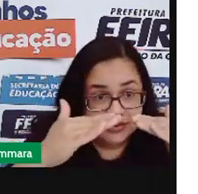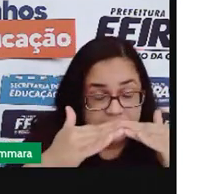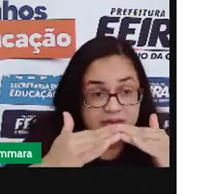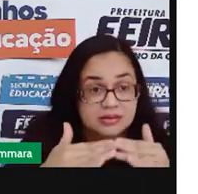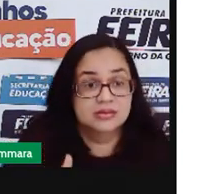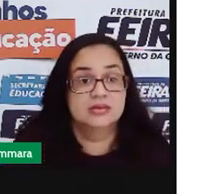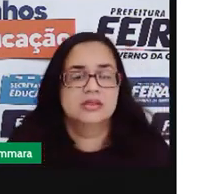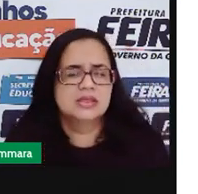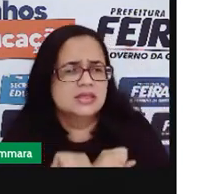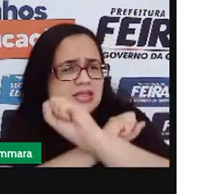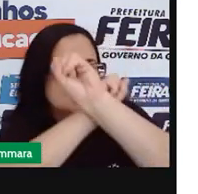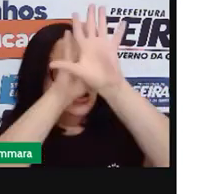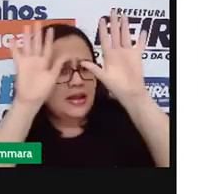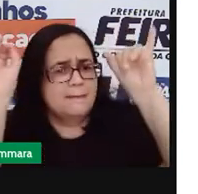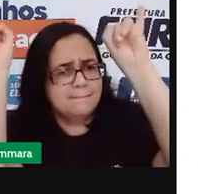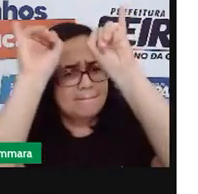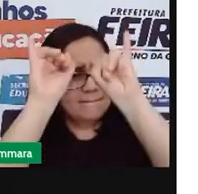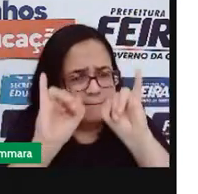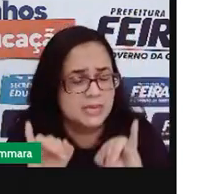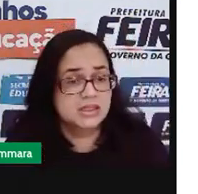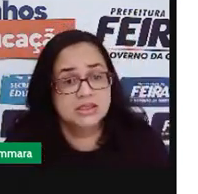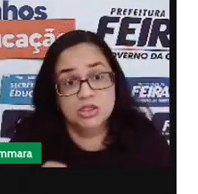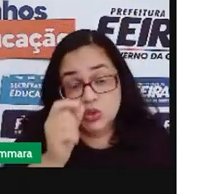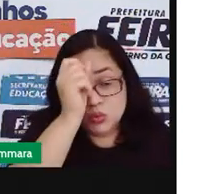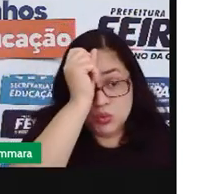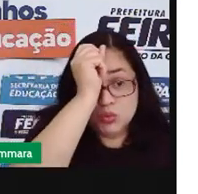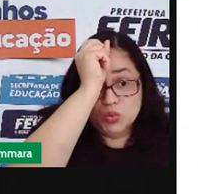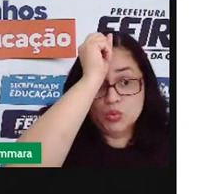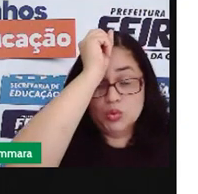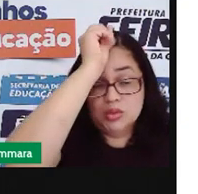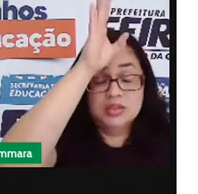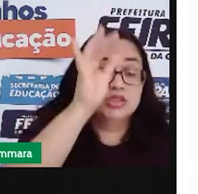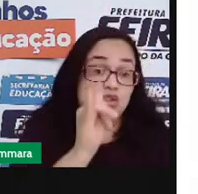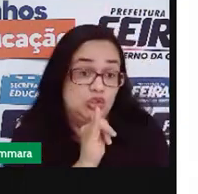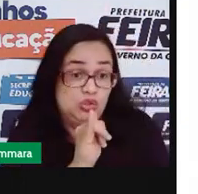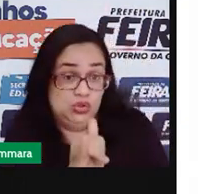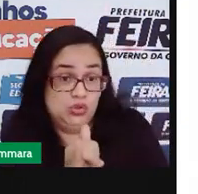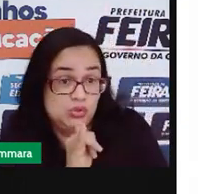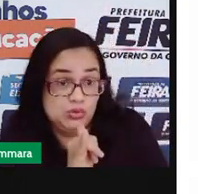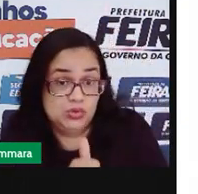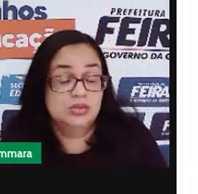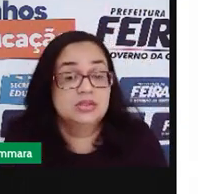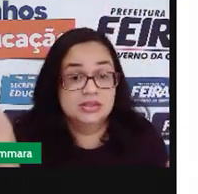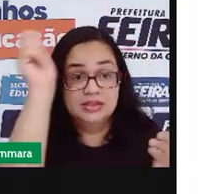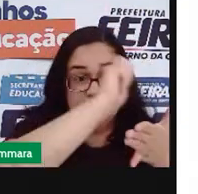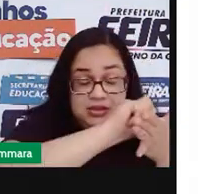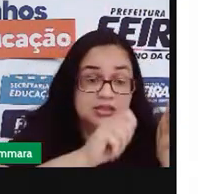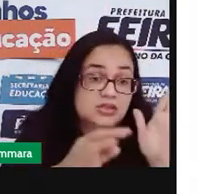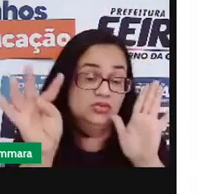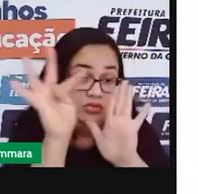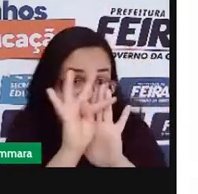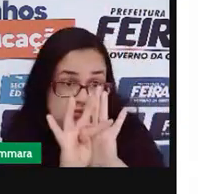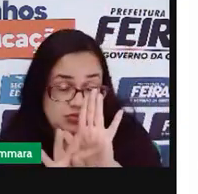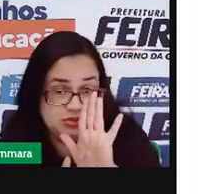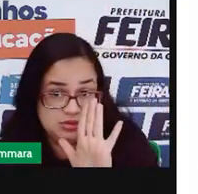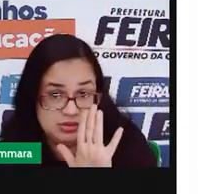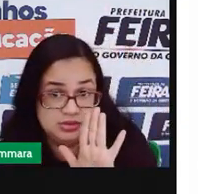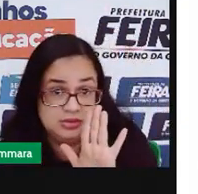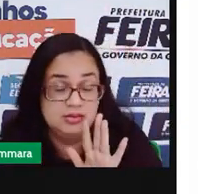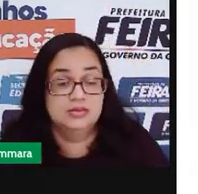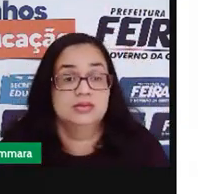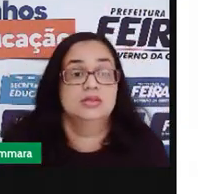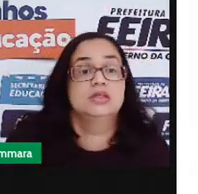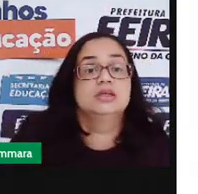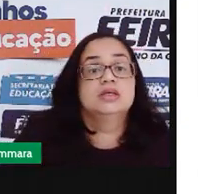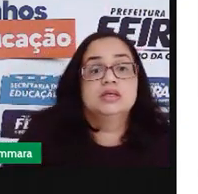Escolhe a imagem, escolhe a sua ideia, o que você quer divulgar. Escreve o texto, o objetivo que você quer